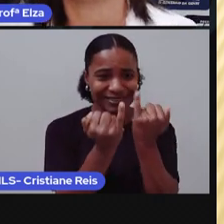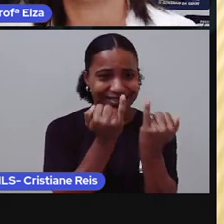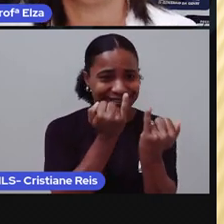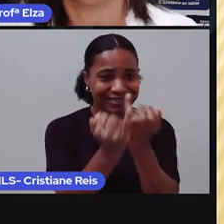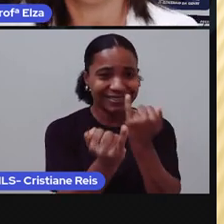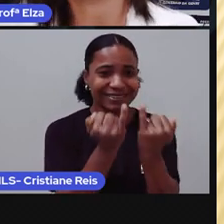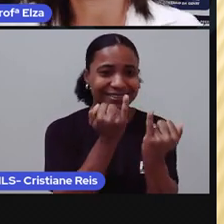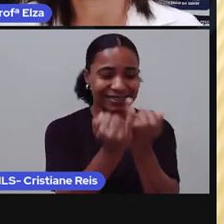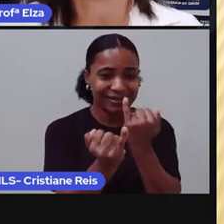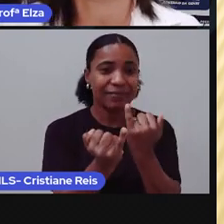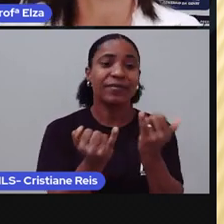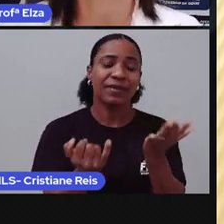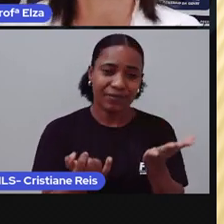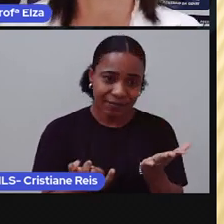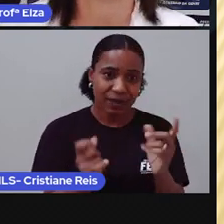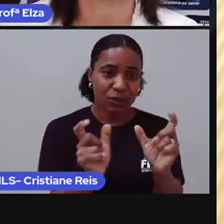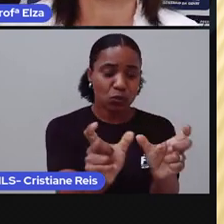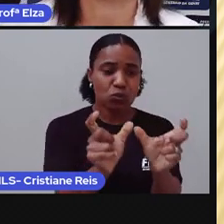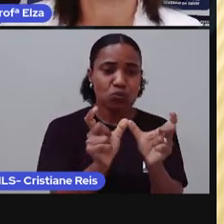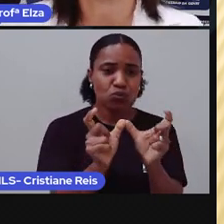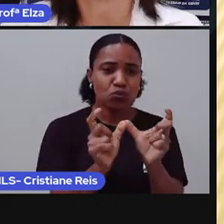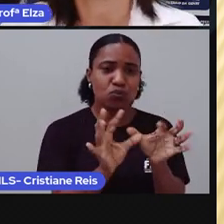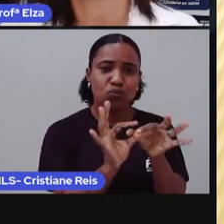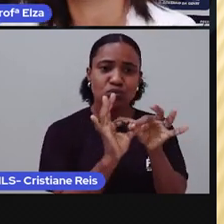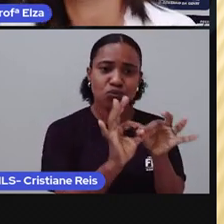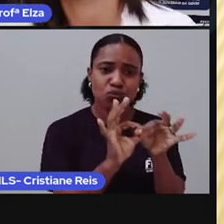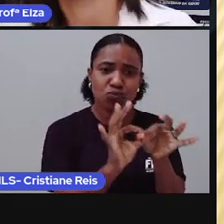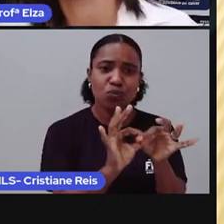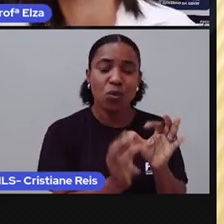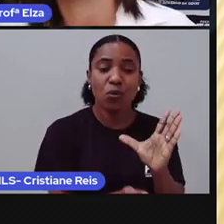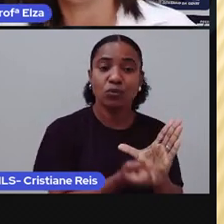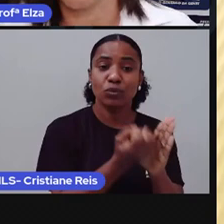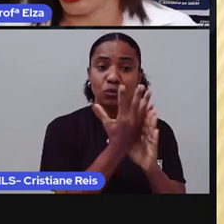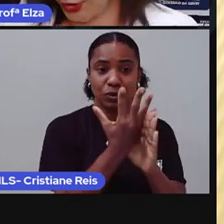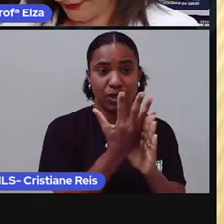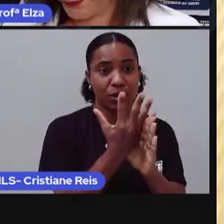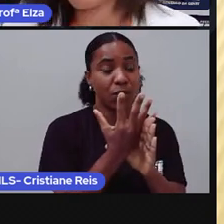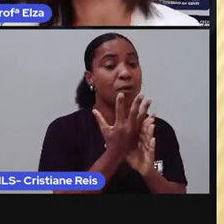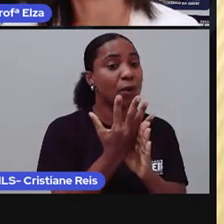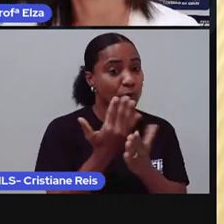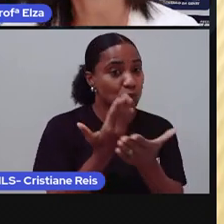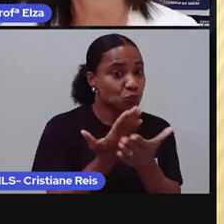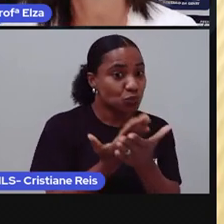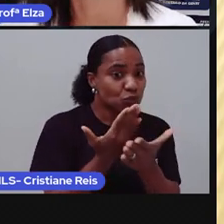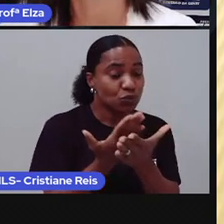raiz ou provenientes de uma mesma origem etimológica.